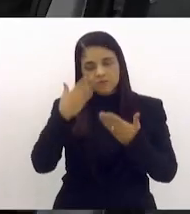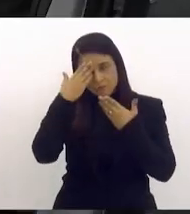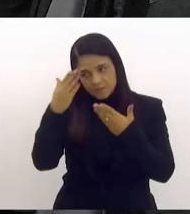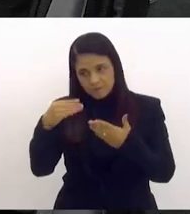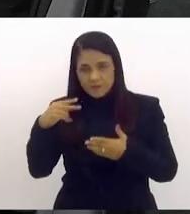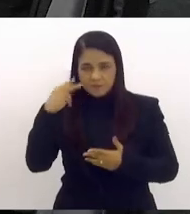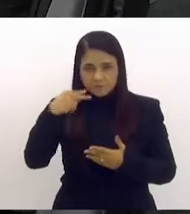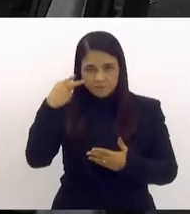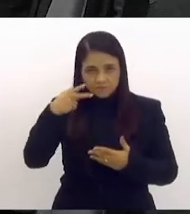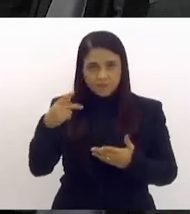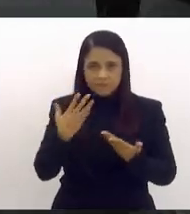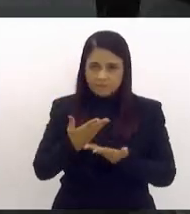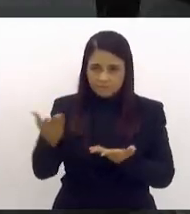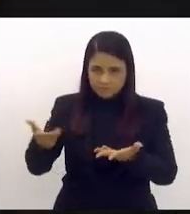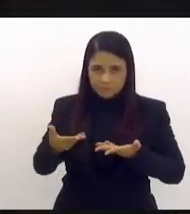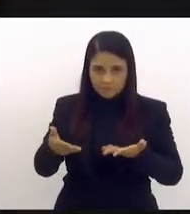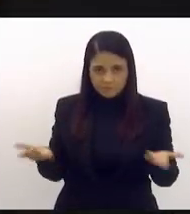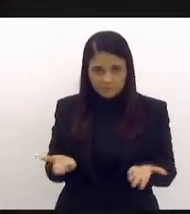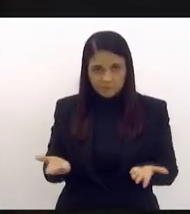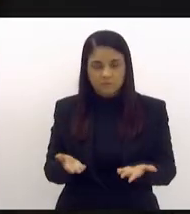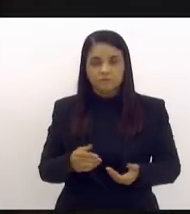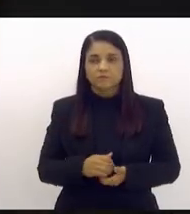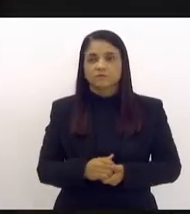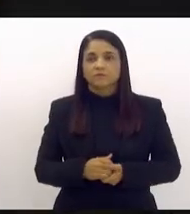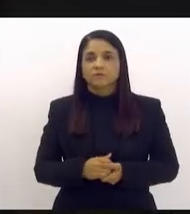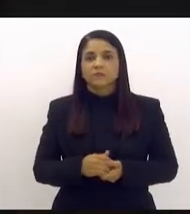sobre a mesa,